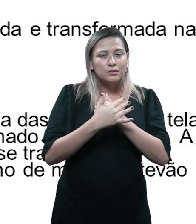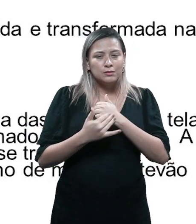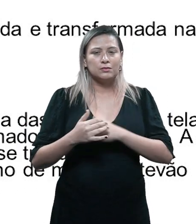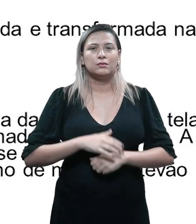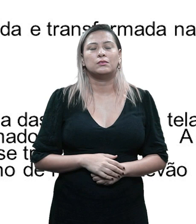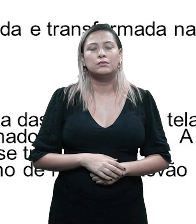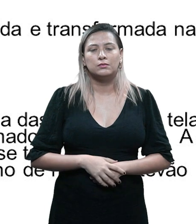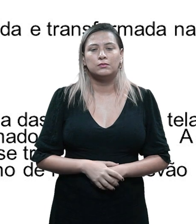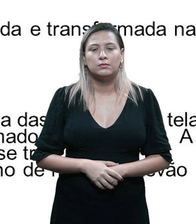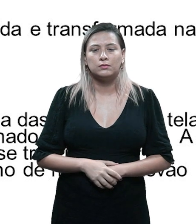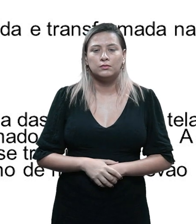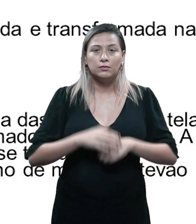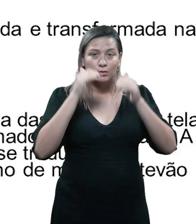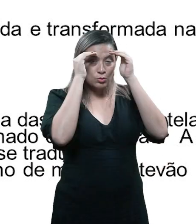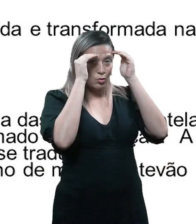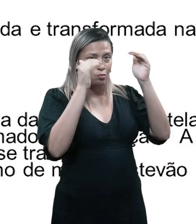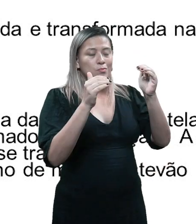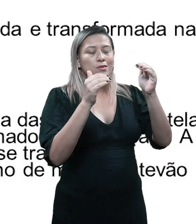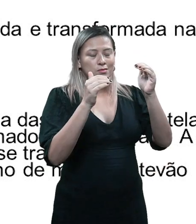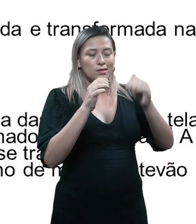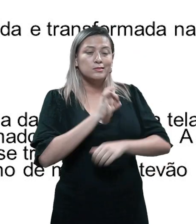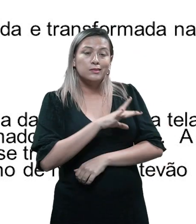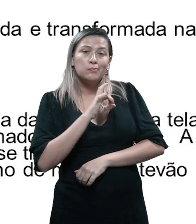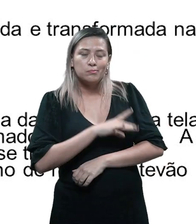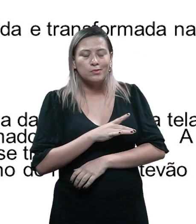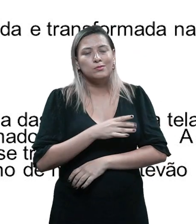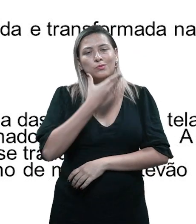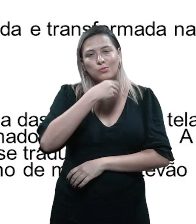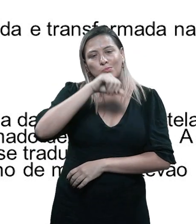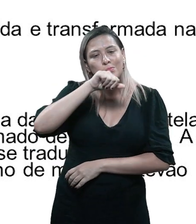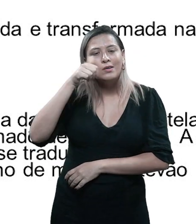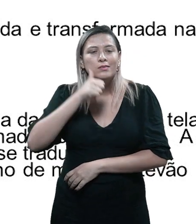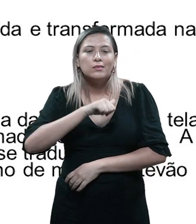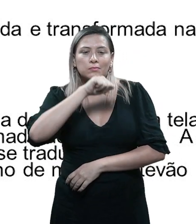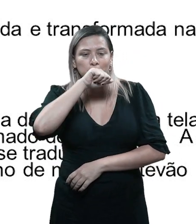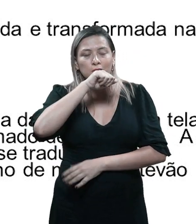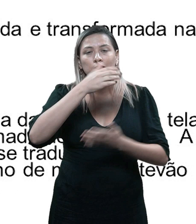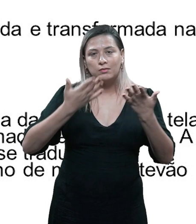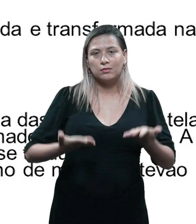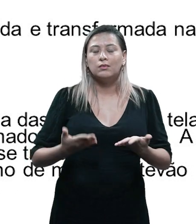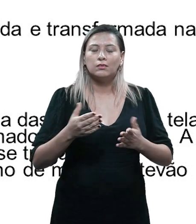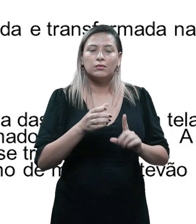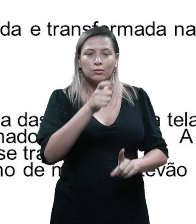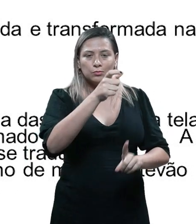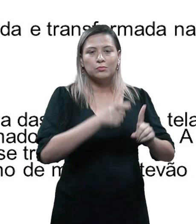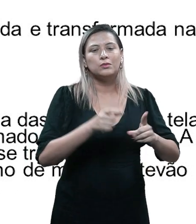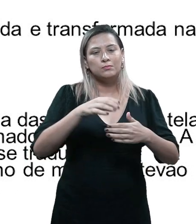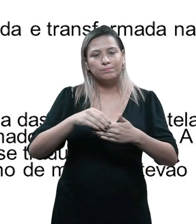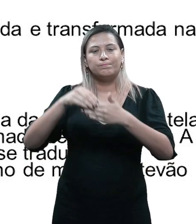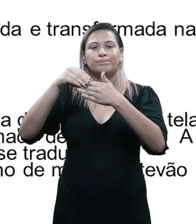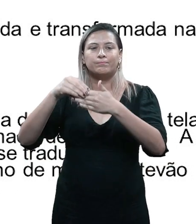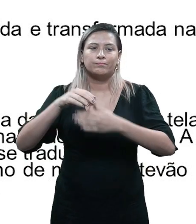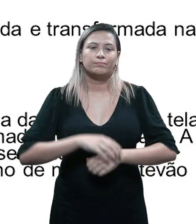Essas são as características principais do personagem Ali, do protagonista. Então é importante